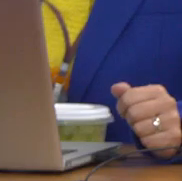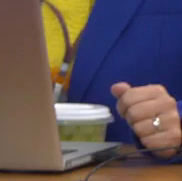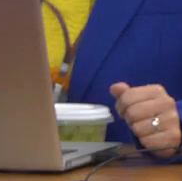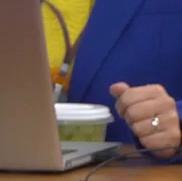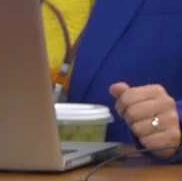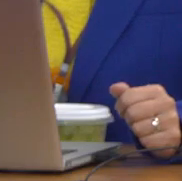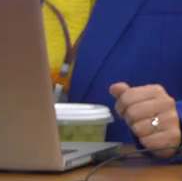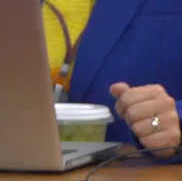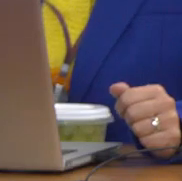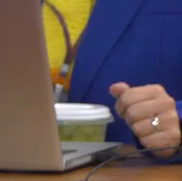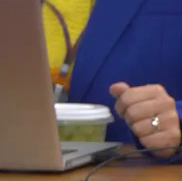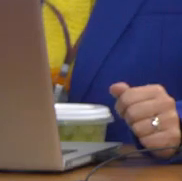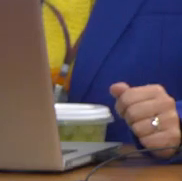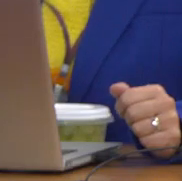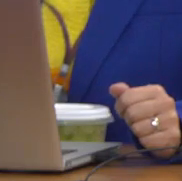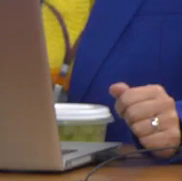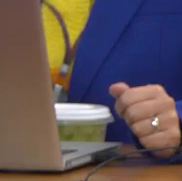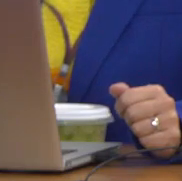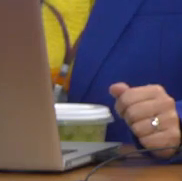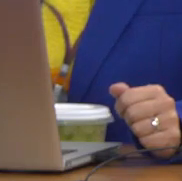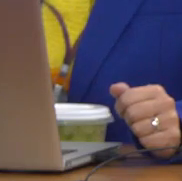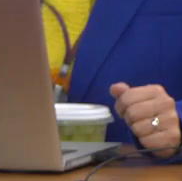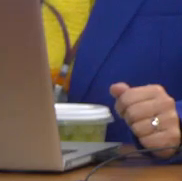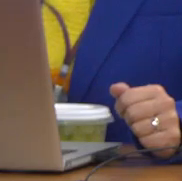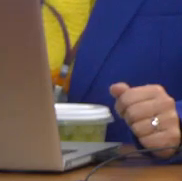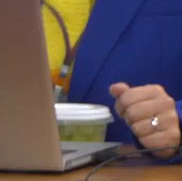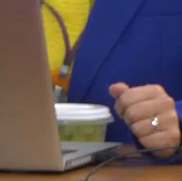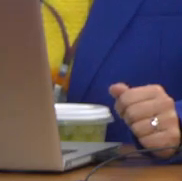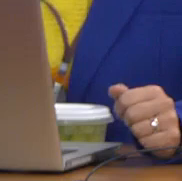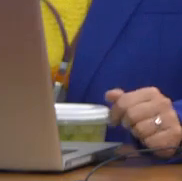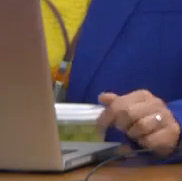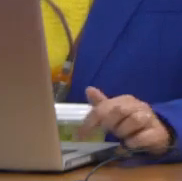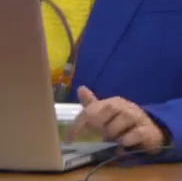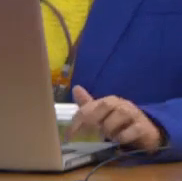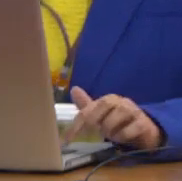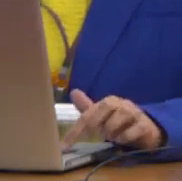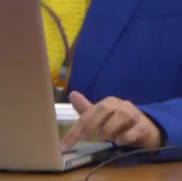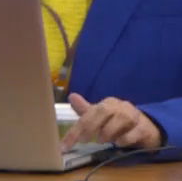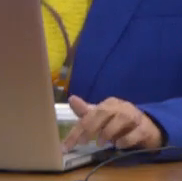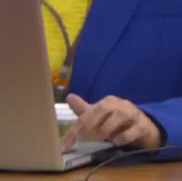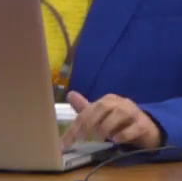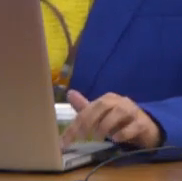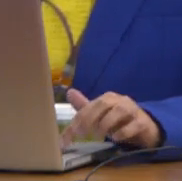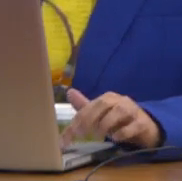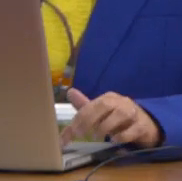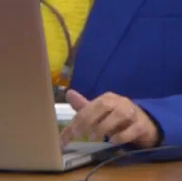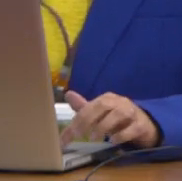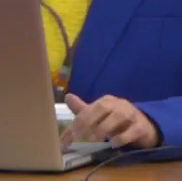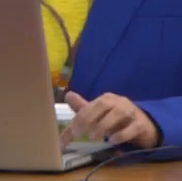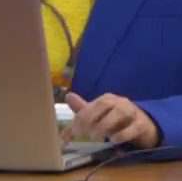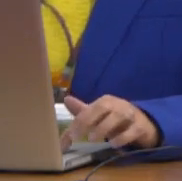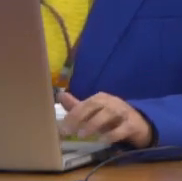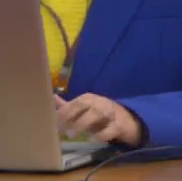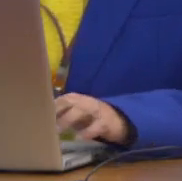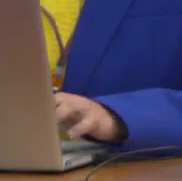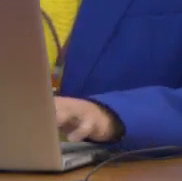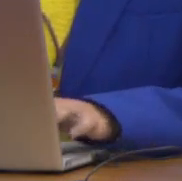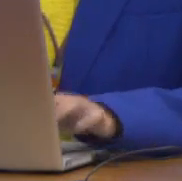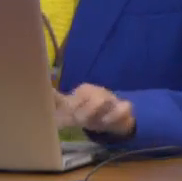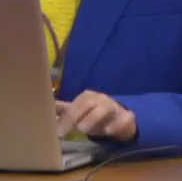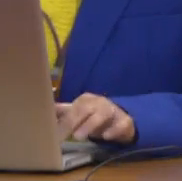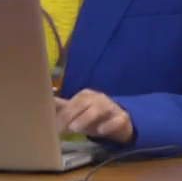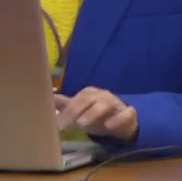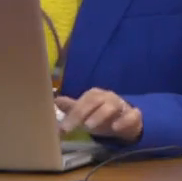comparação da Minas Sulista, da Minas do Sul e da Minas do Norte. Eu venho pedir, secretária,